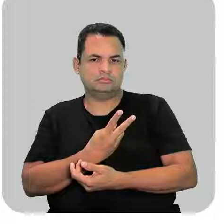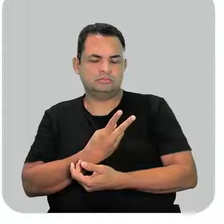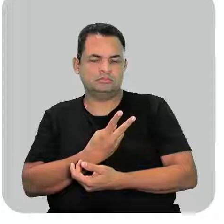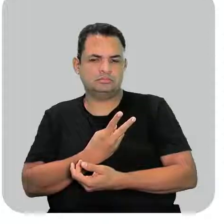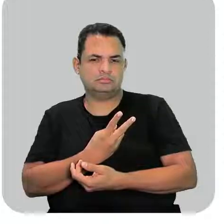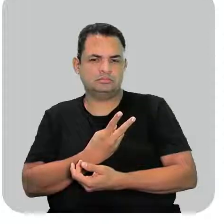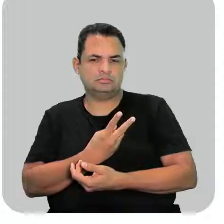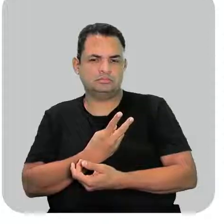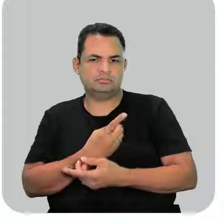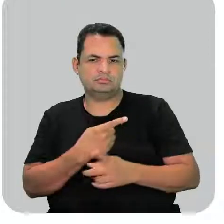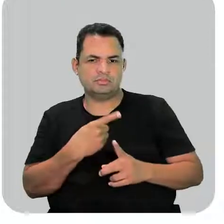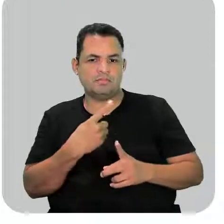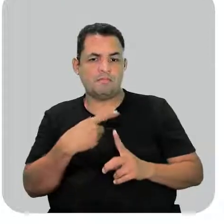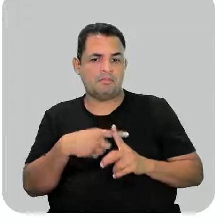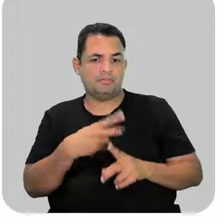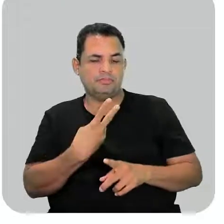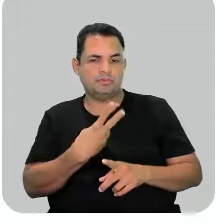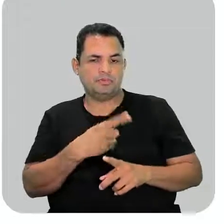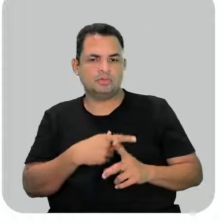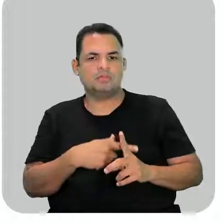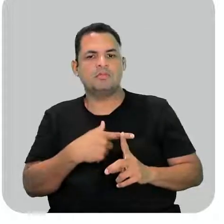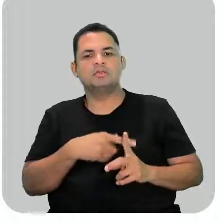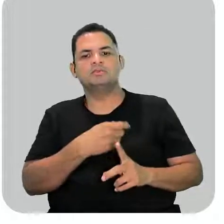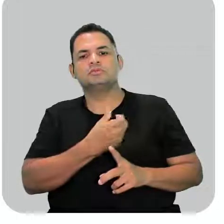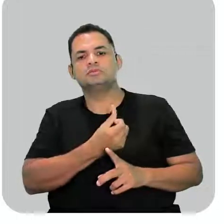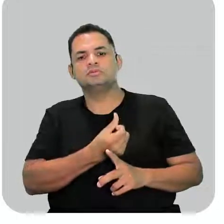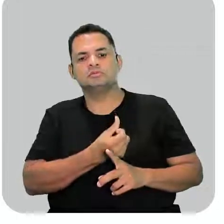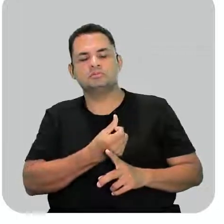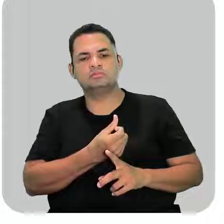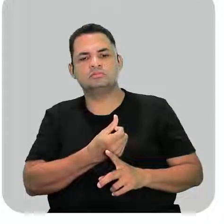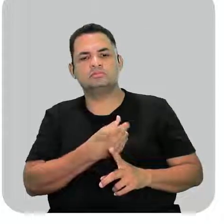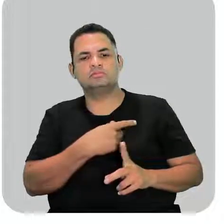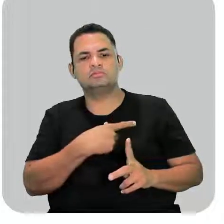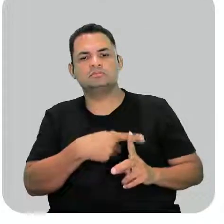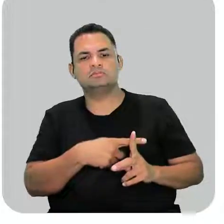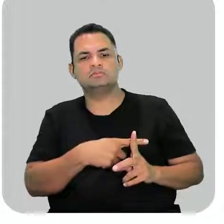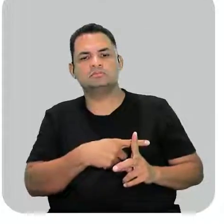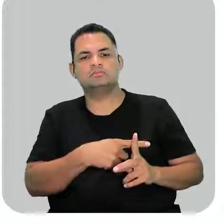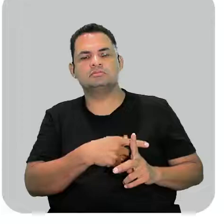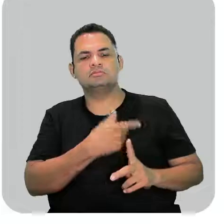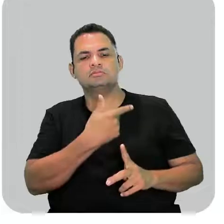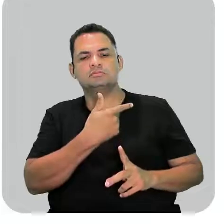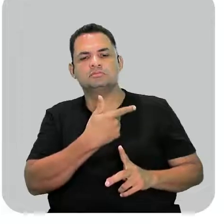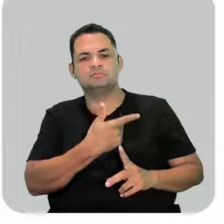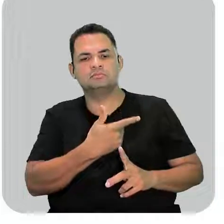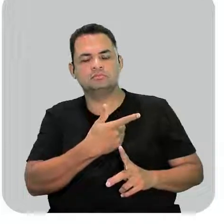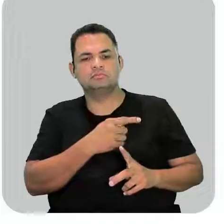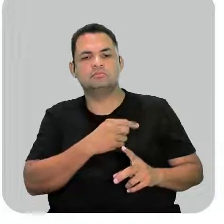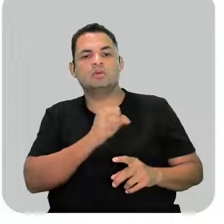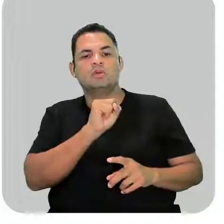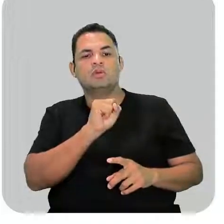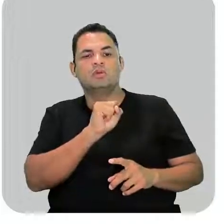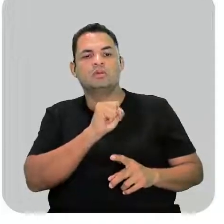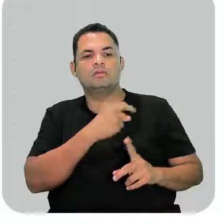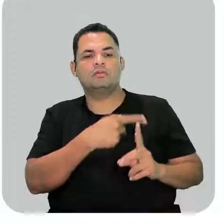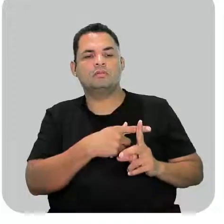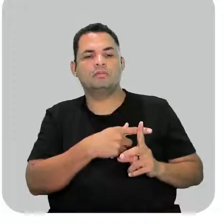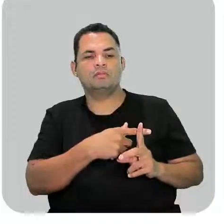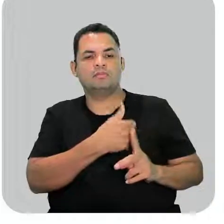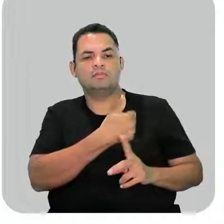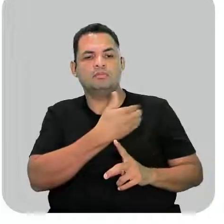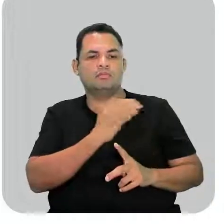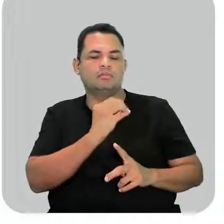aqui com mais 2, 4, com mais 2, 6, com mais 2, 8, com mais 2,